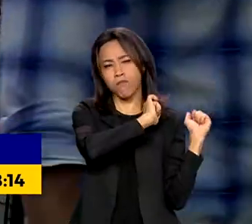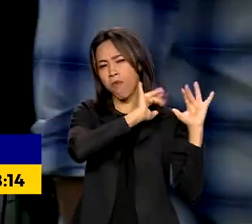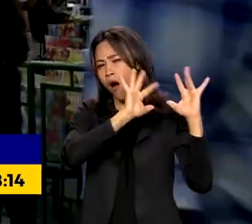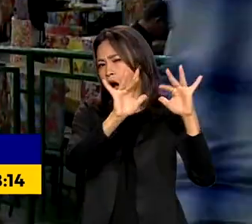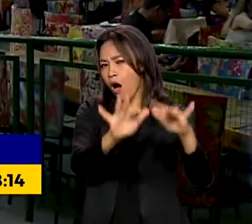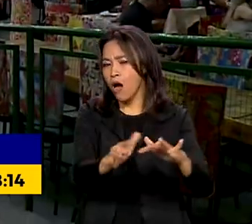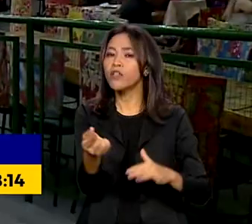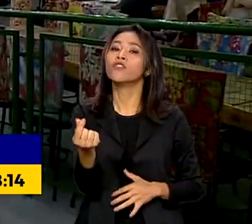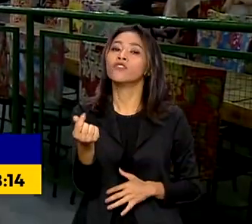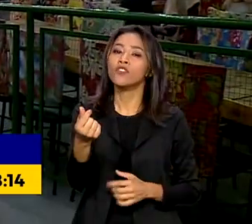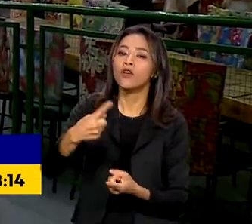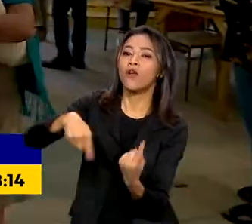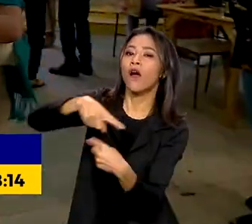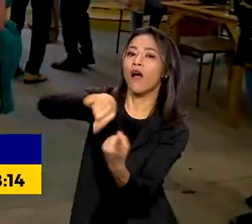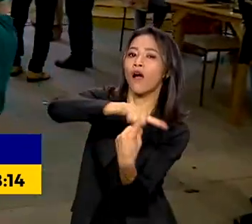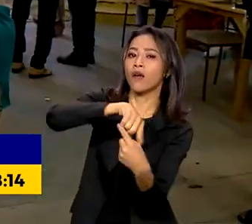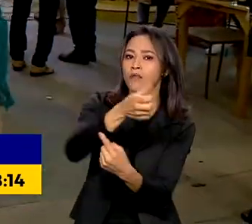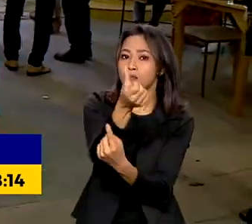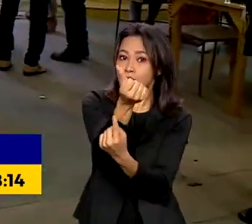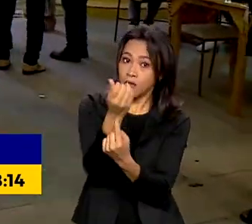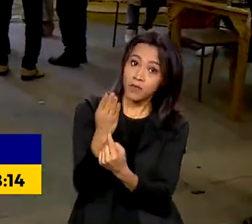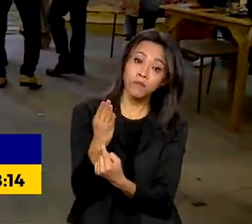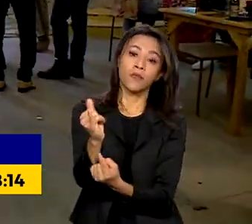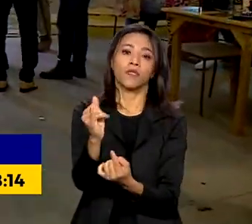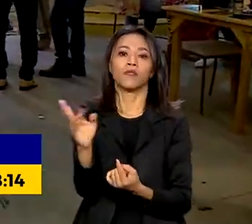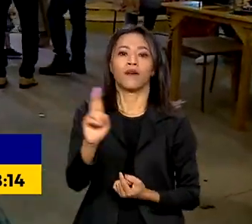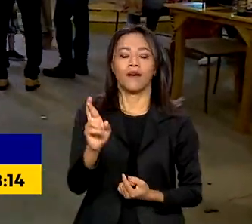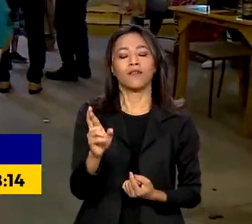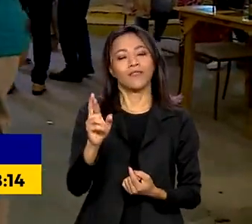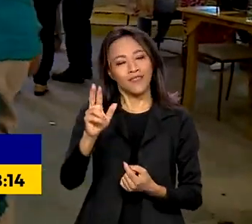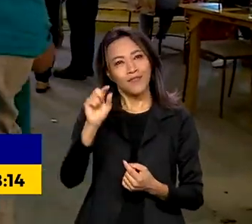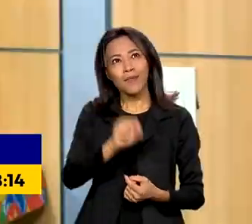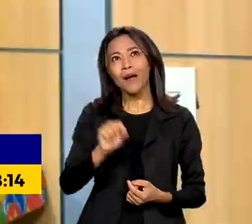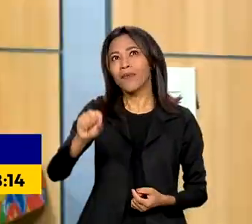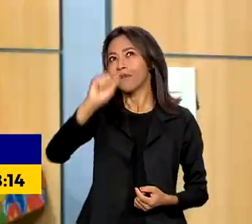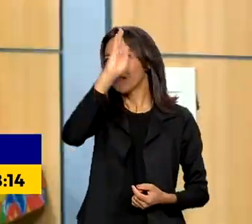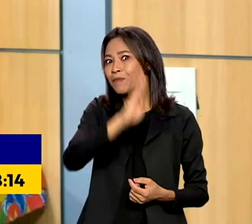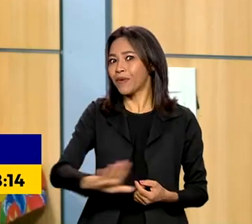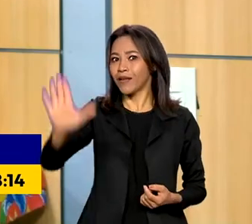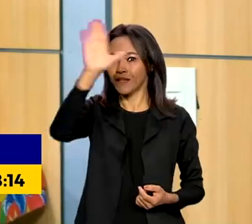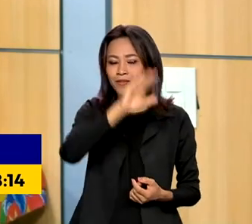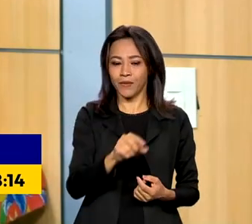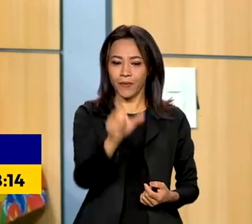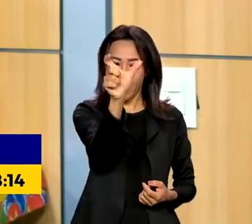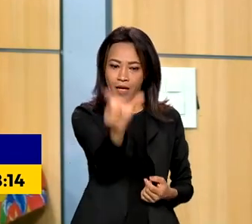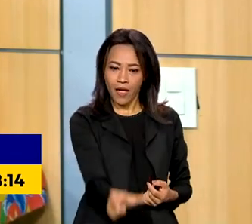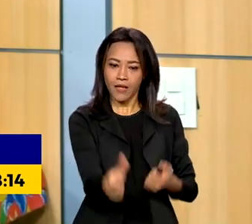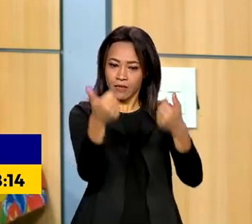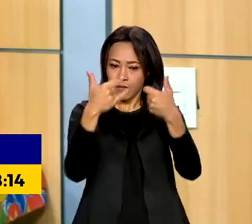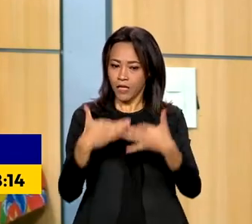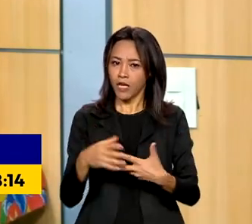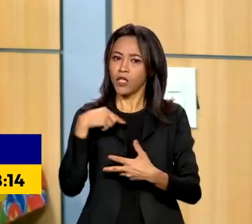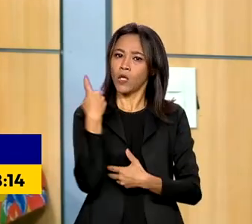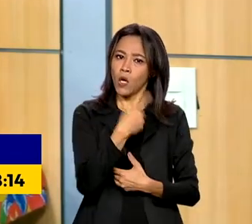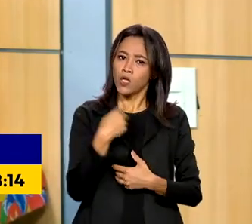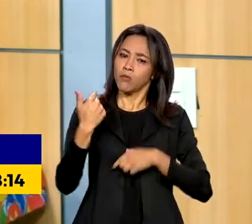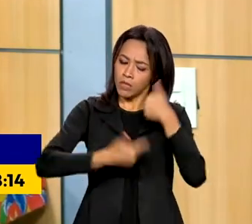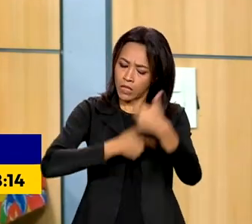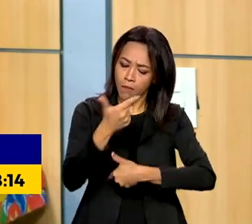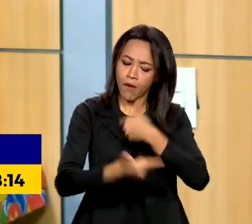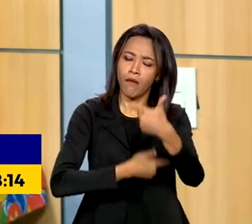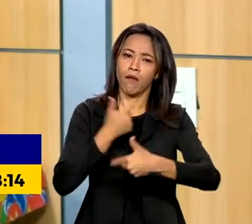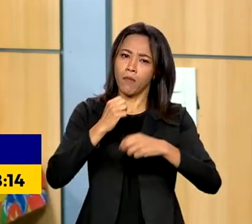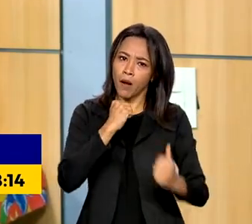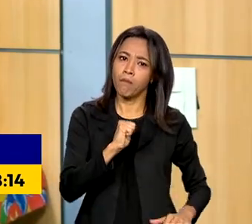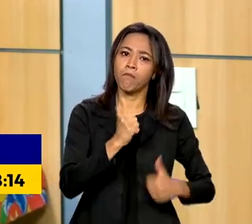movimentar cerca de 6 bilhões de reais pelo país. Estamos trabalhando para fortalecer e estruturar